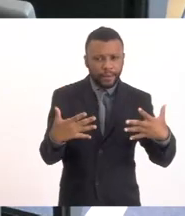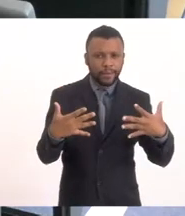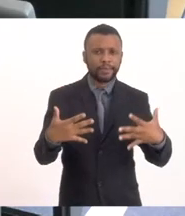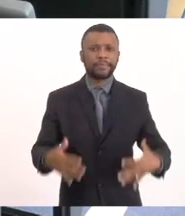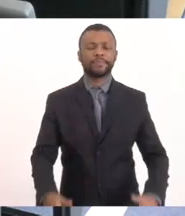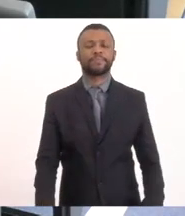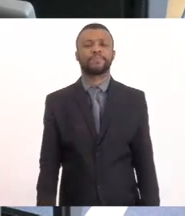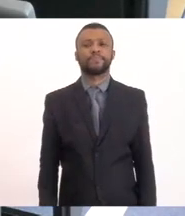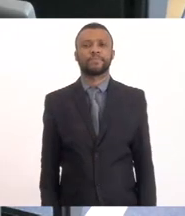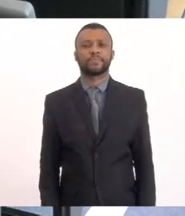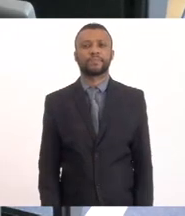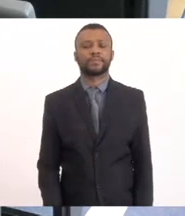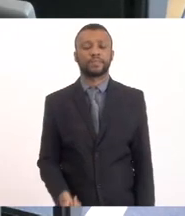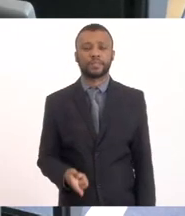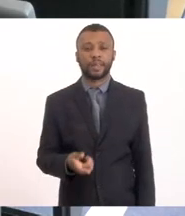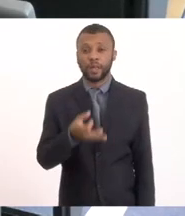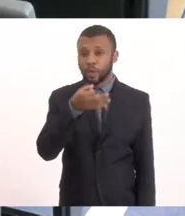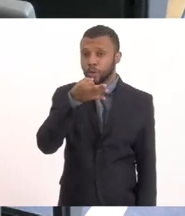Está sem som